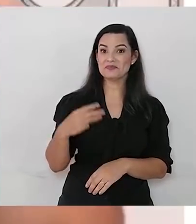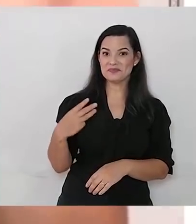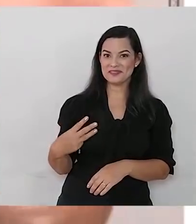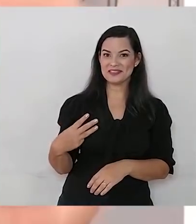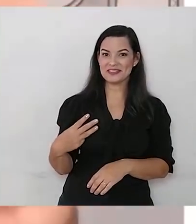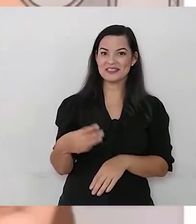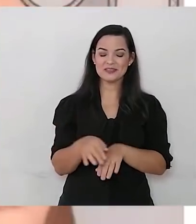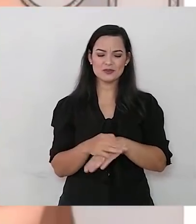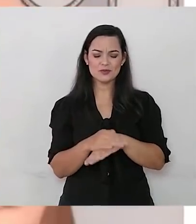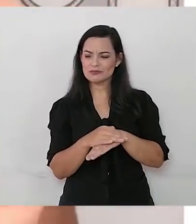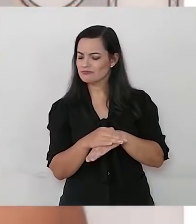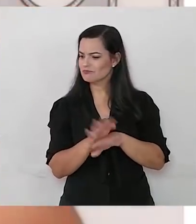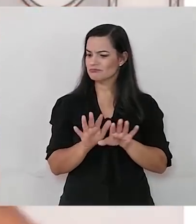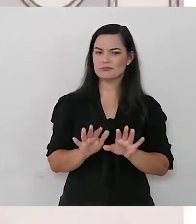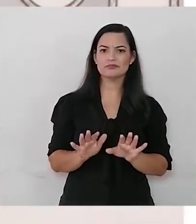Três joaninhas.